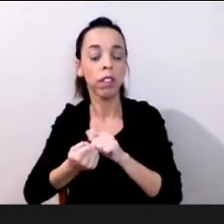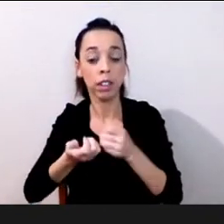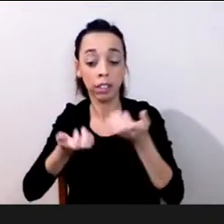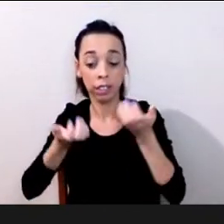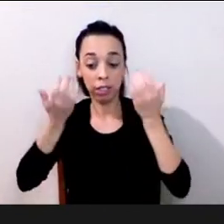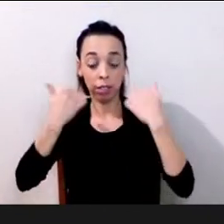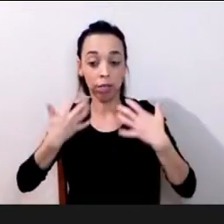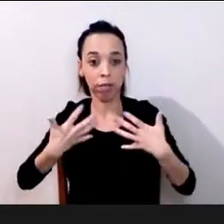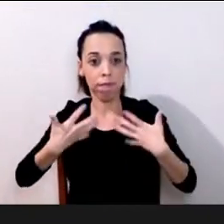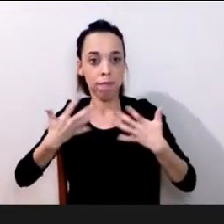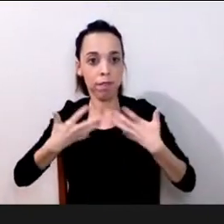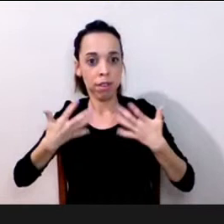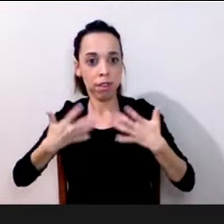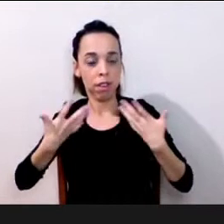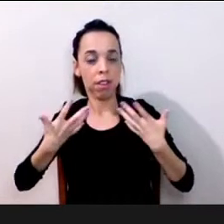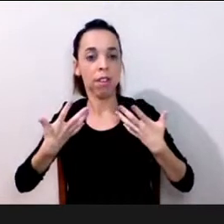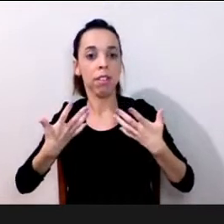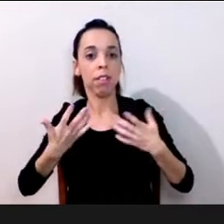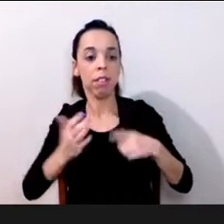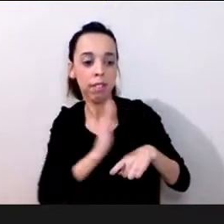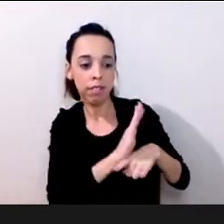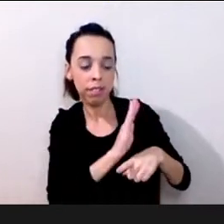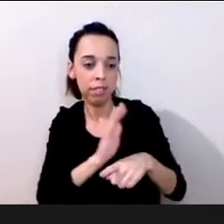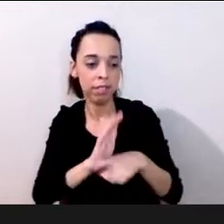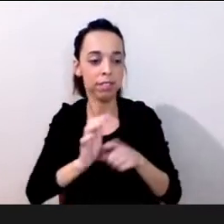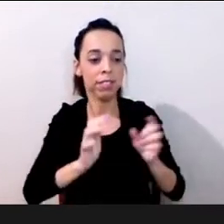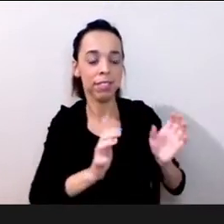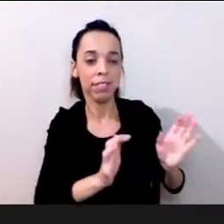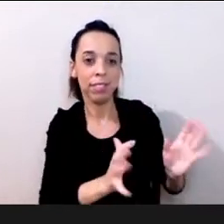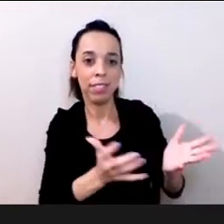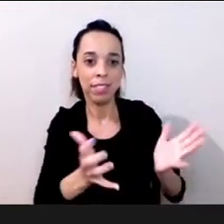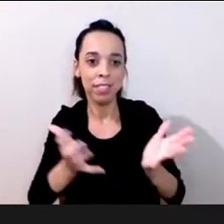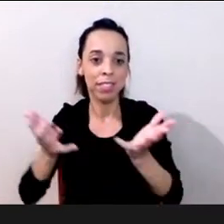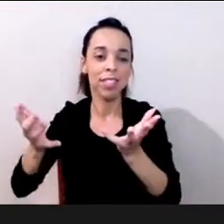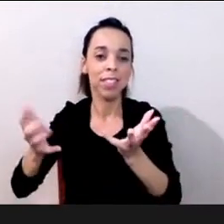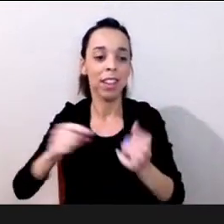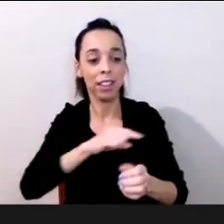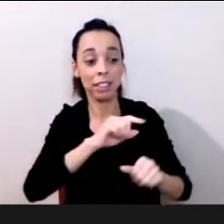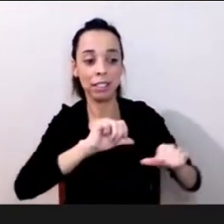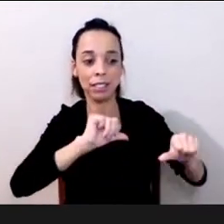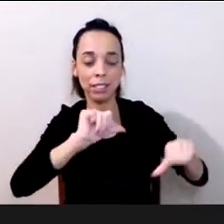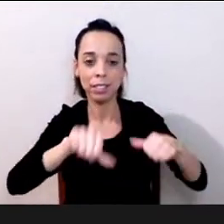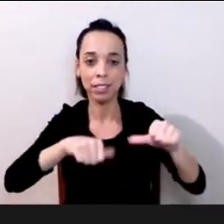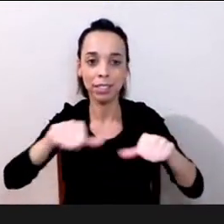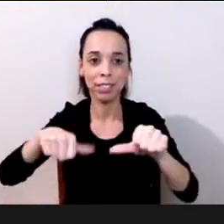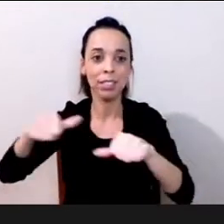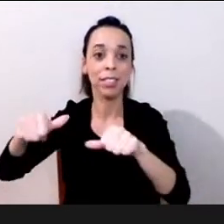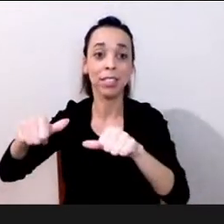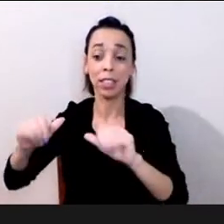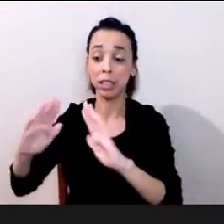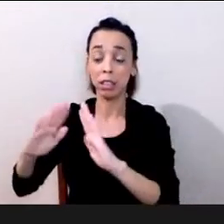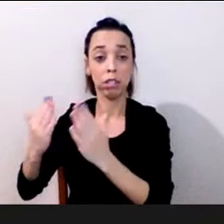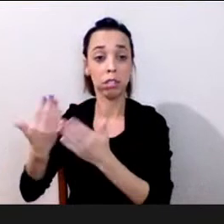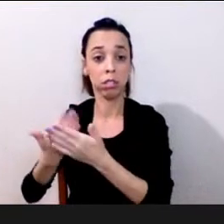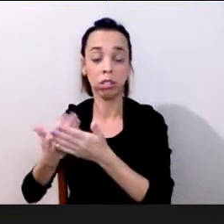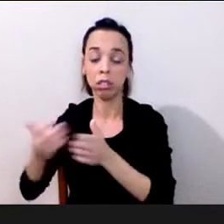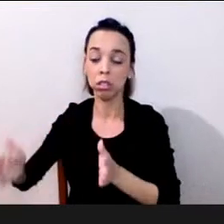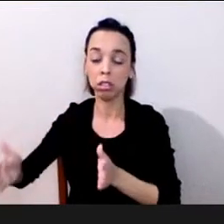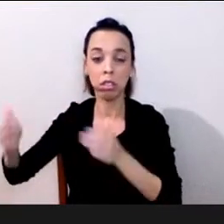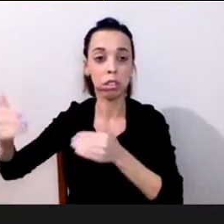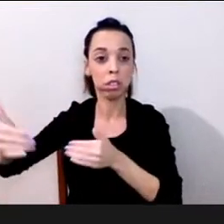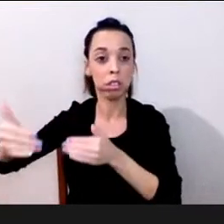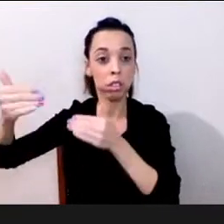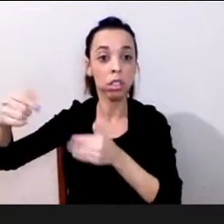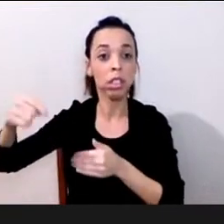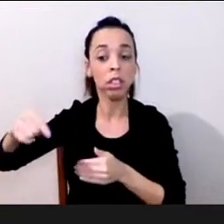juntando as duas últimas perguntas para promover as transformações e talvez ter escola como um espaço que inclusive puxe